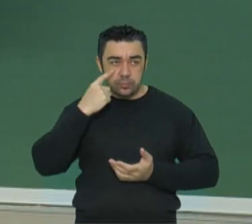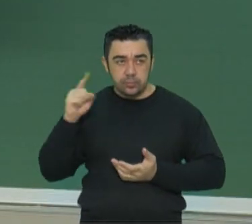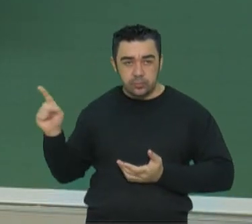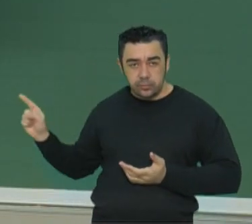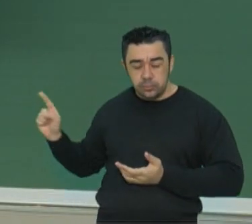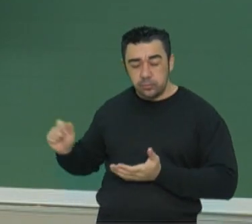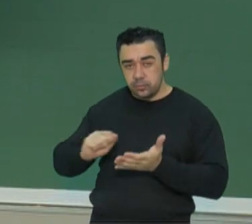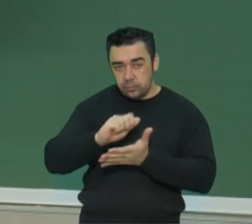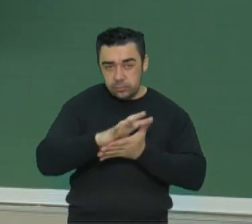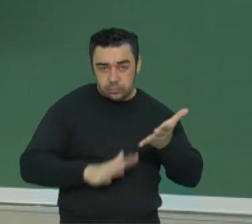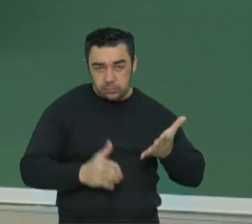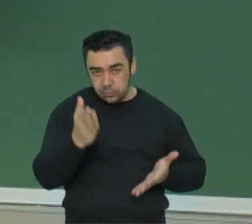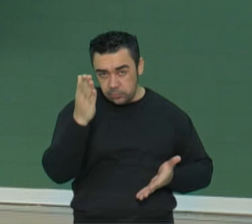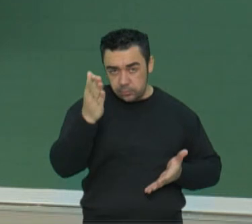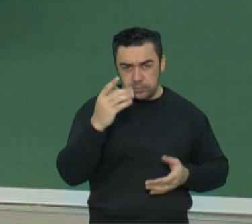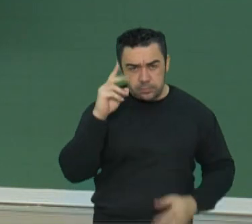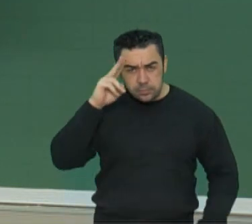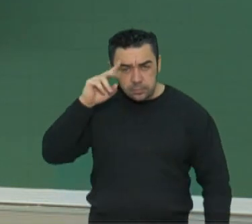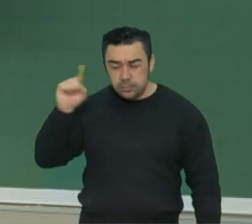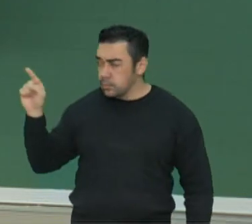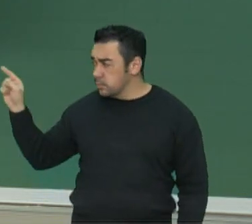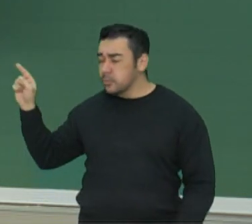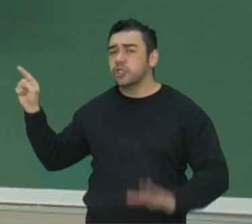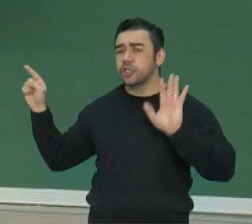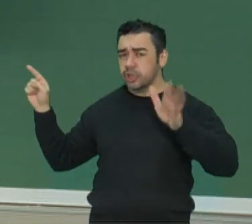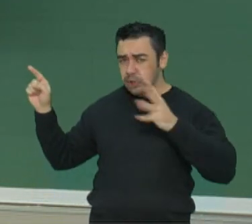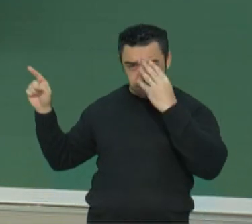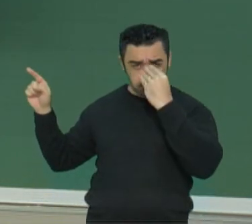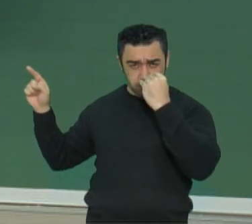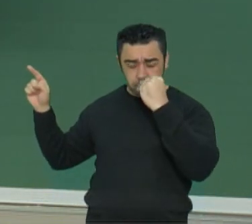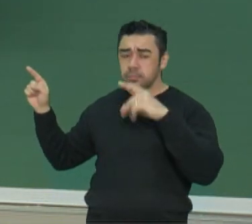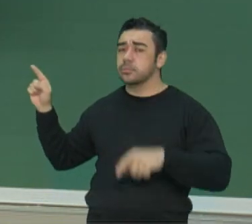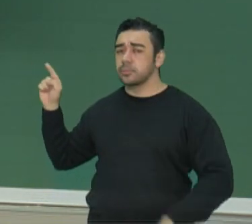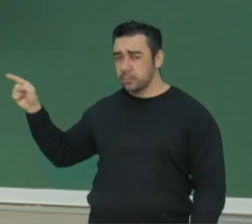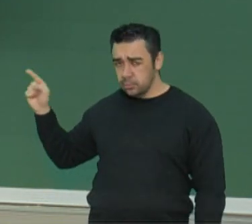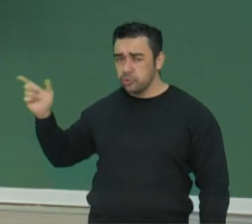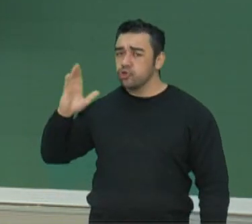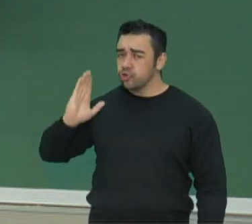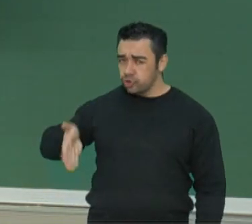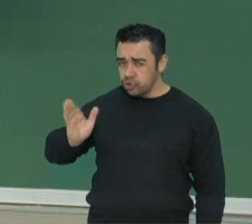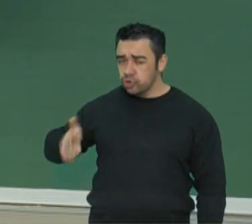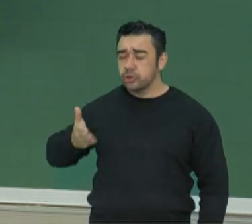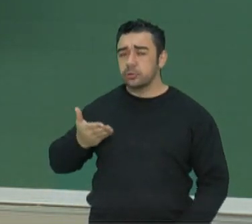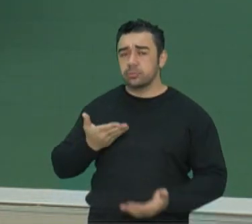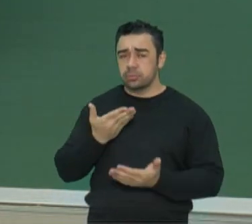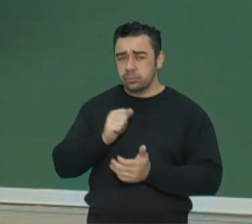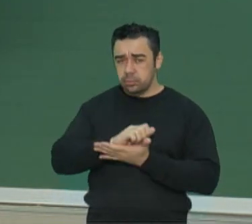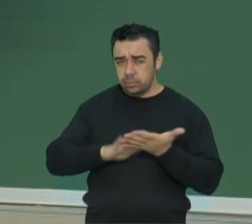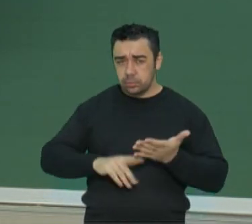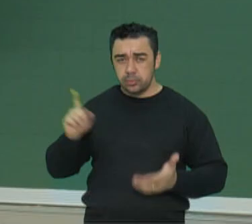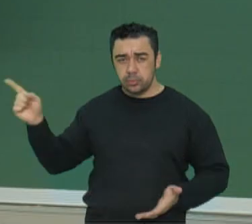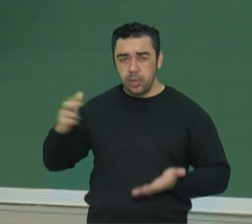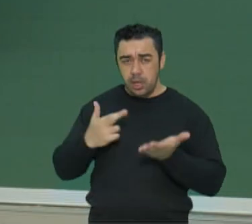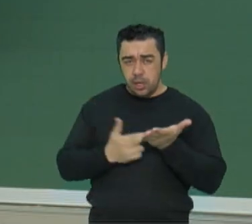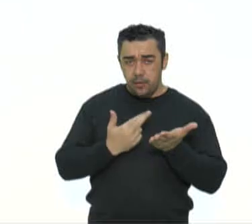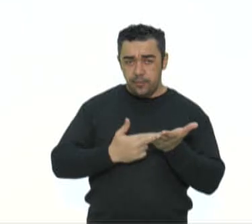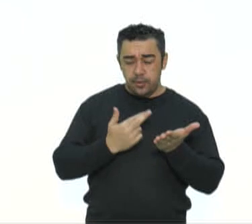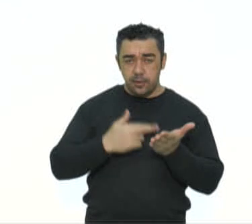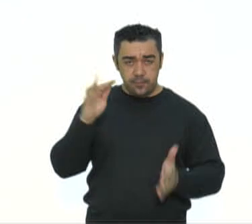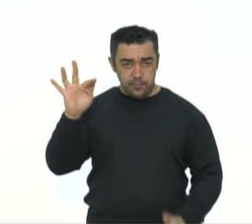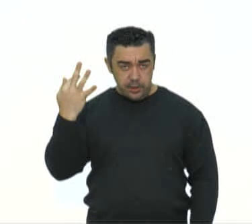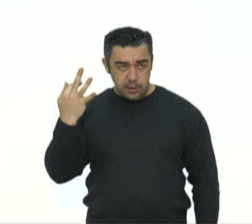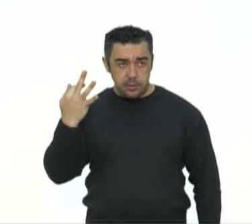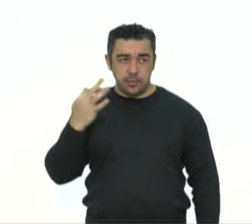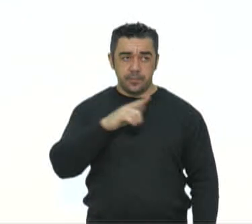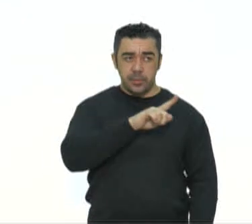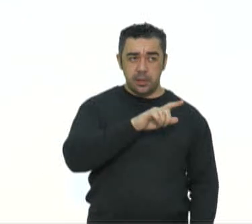tarefinha pra você fazer. Você vai lembrar que a gente já viu essa tarefa quando a gente tratou dessa aula. Então, aqui é a capa da revista francesa Leris,